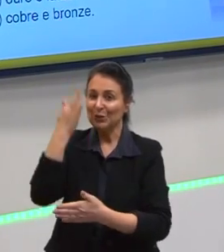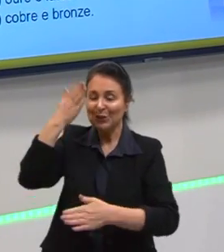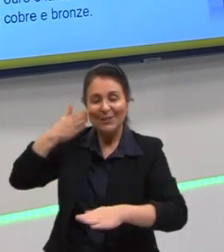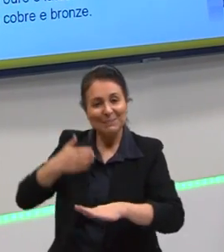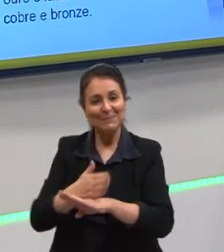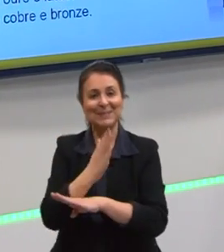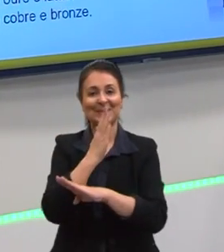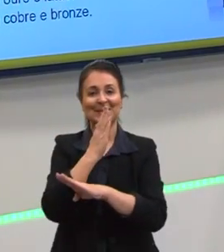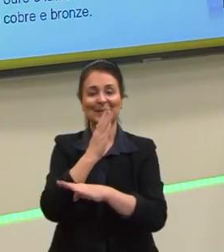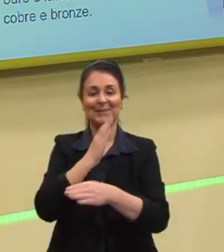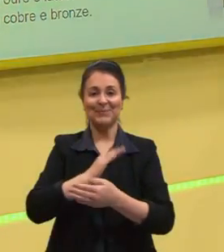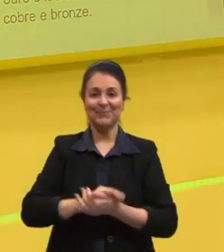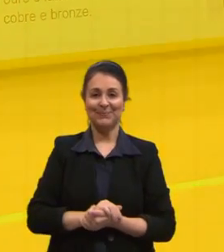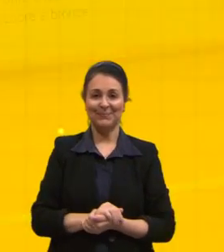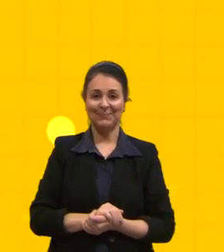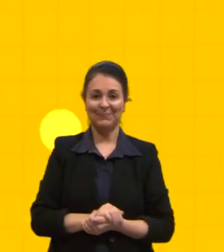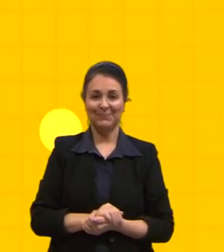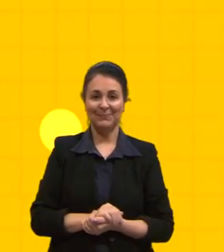partiu passar. Tchau.